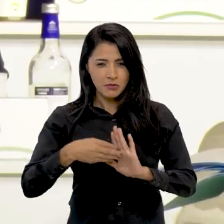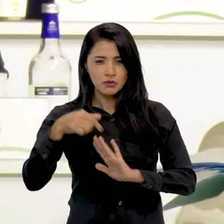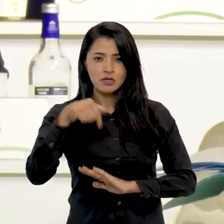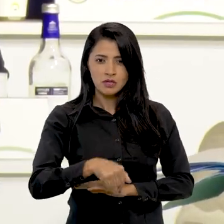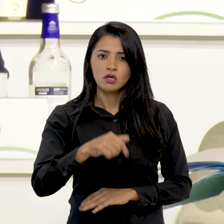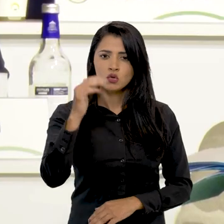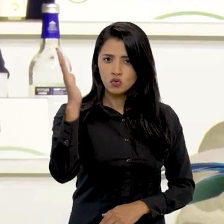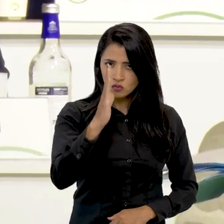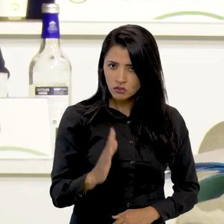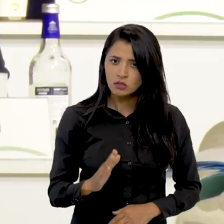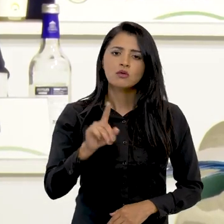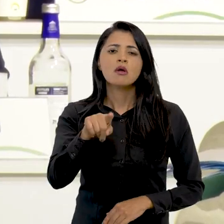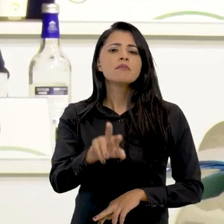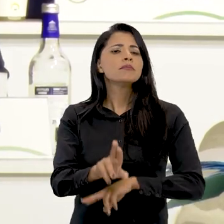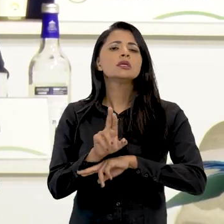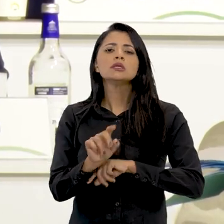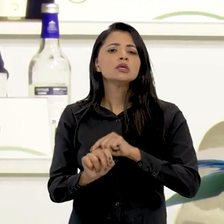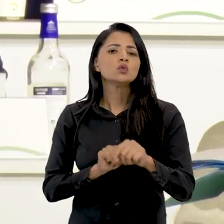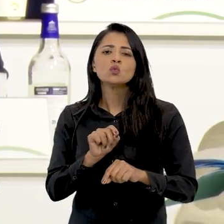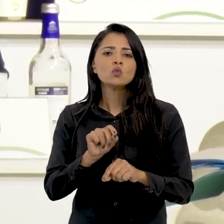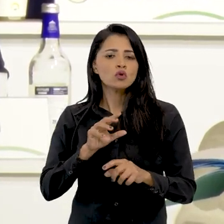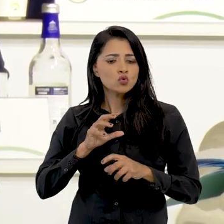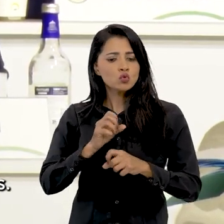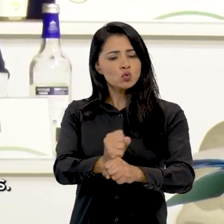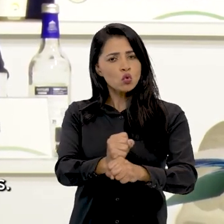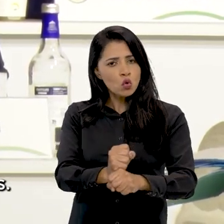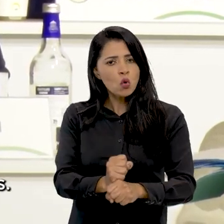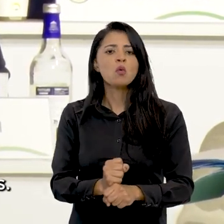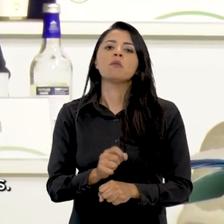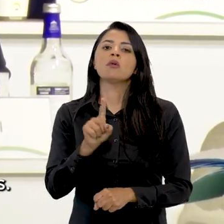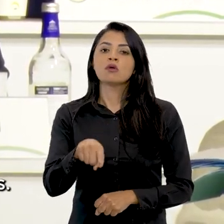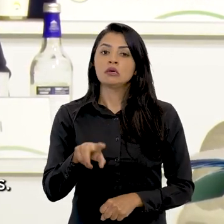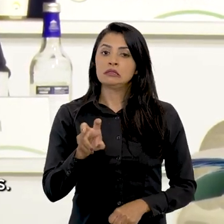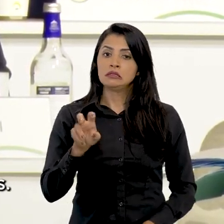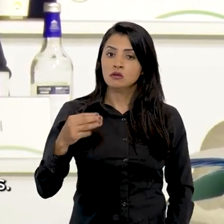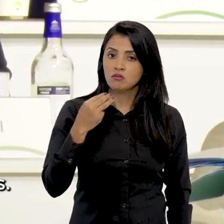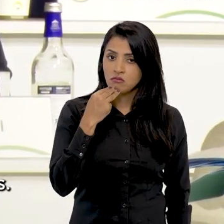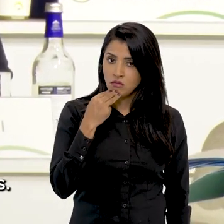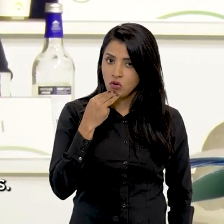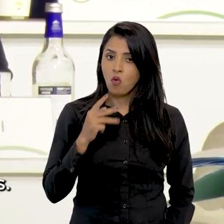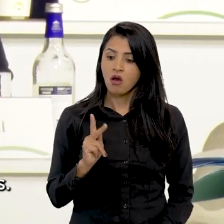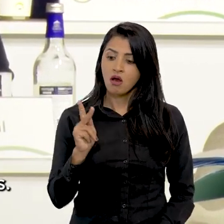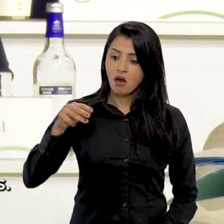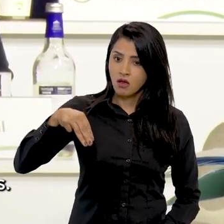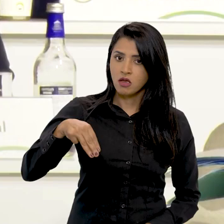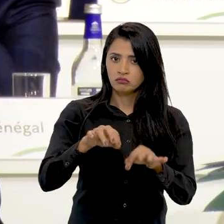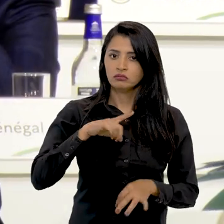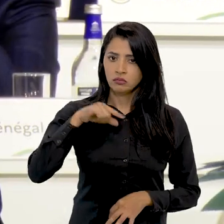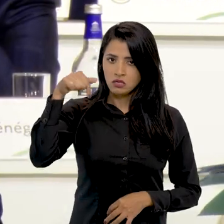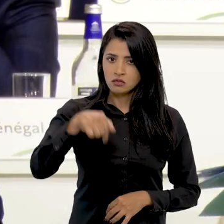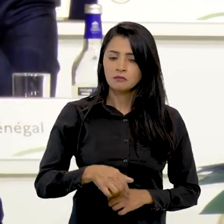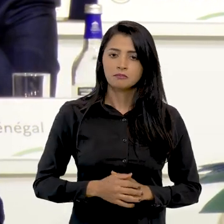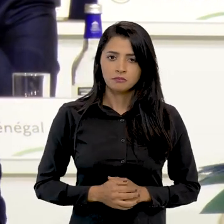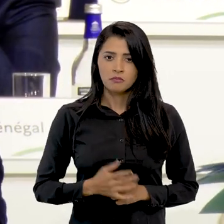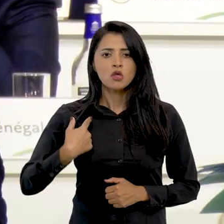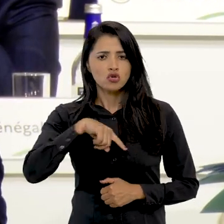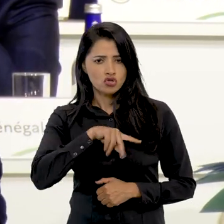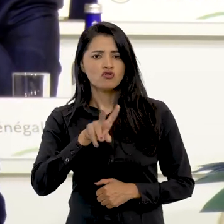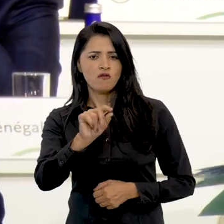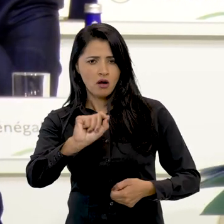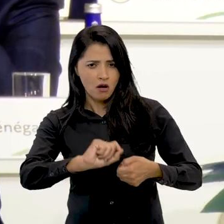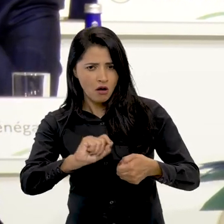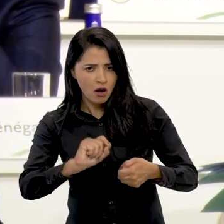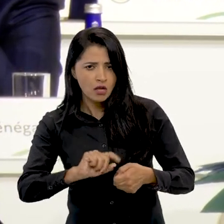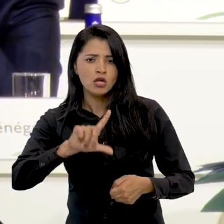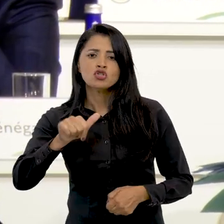ela representa nada mais, nada menos que 5 milhões de quilômetros quadrados. E nós vamos fazer,